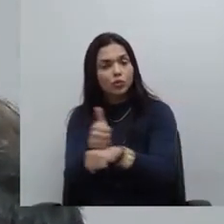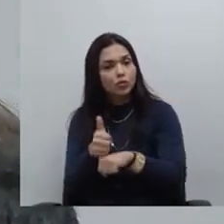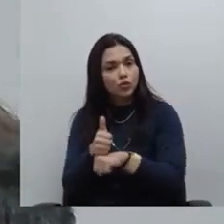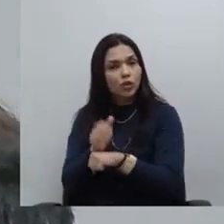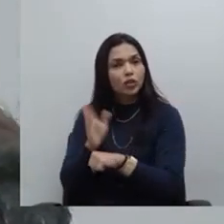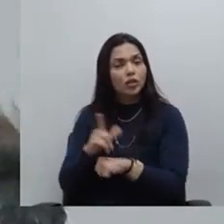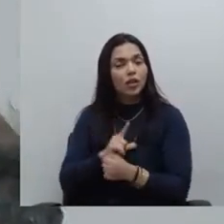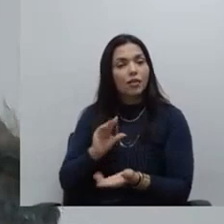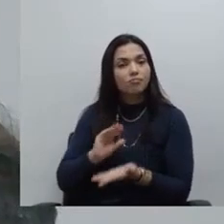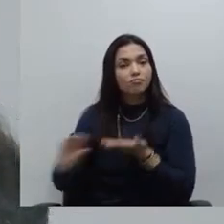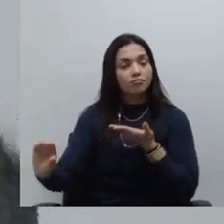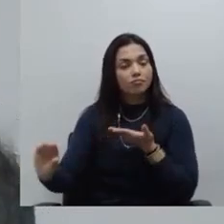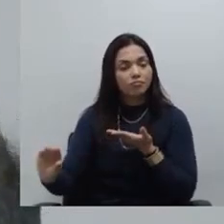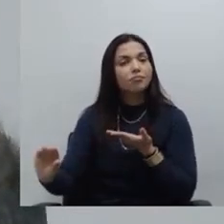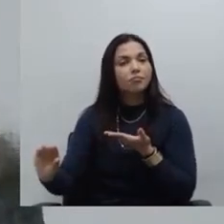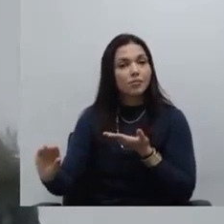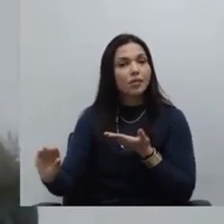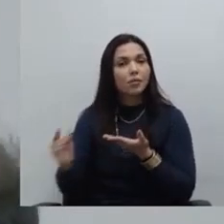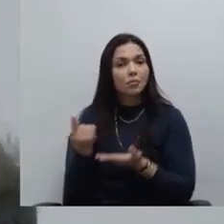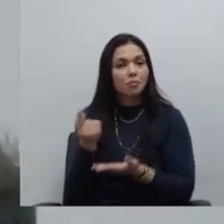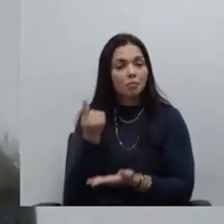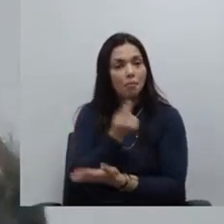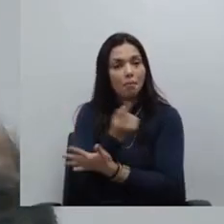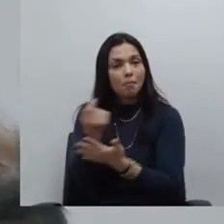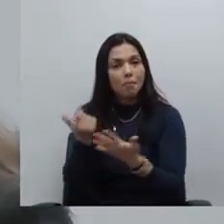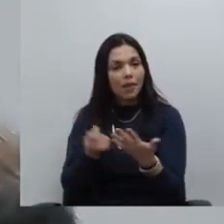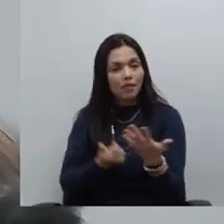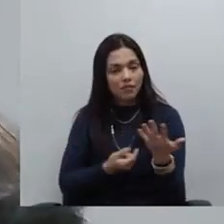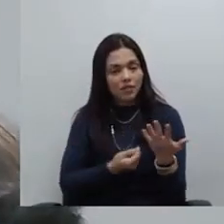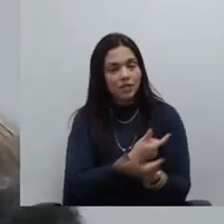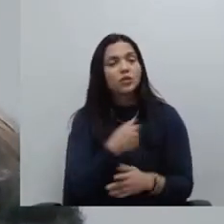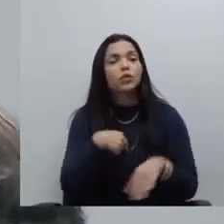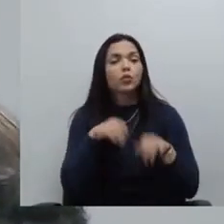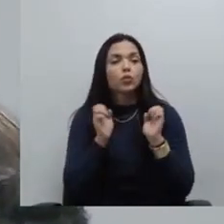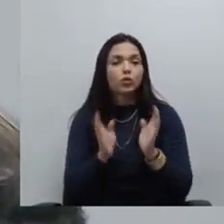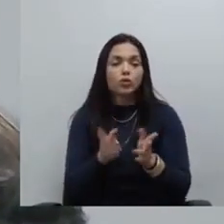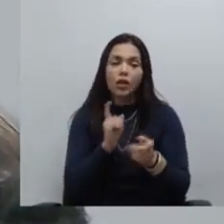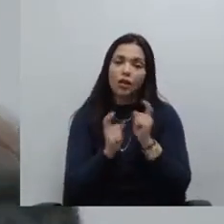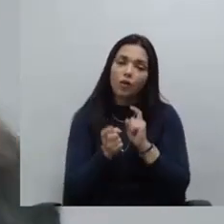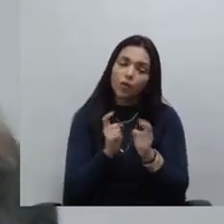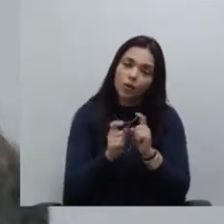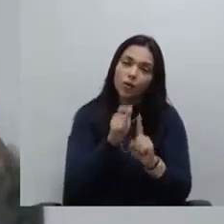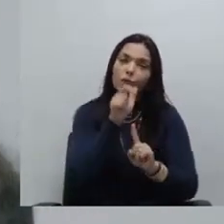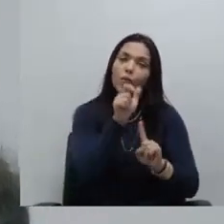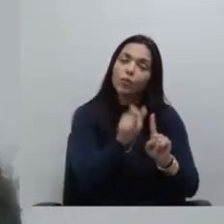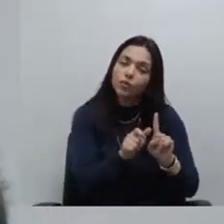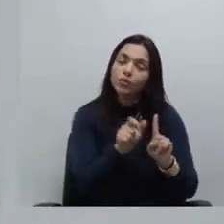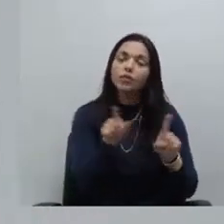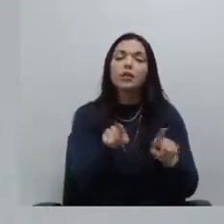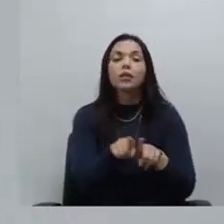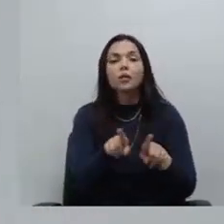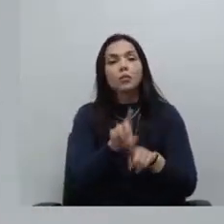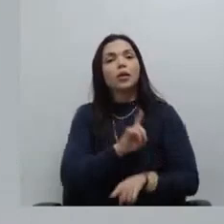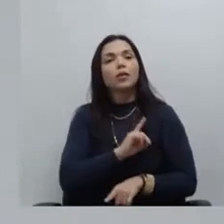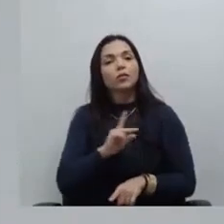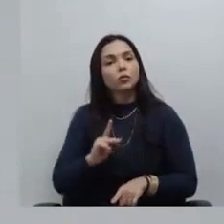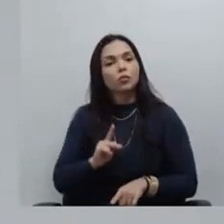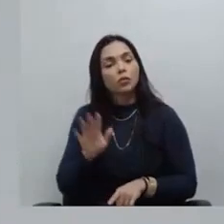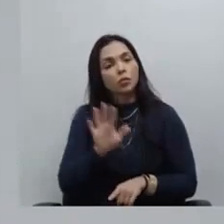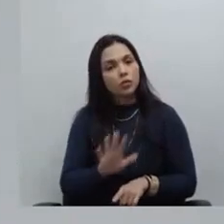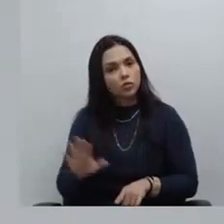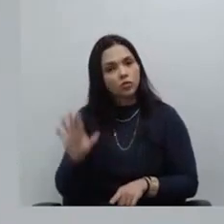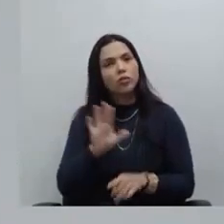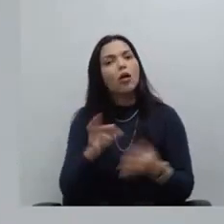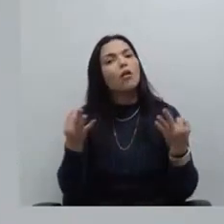benefício em reunião que nós tivemos vossa excelência a nossa defensora geral reafirmaram o compromisso com a associação